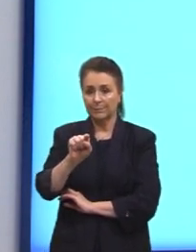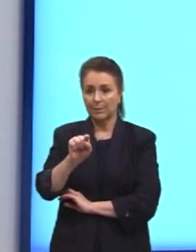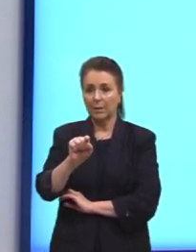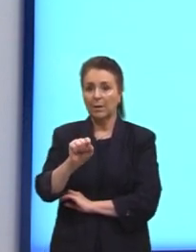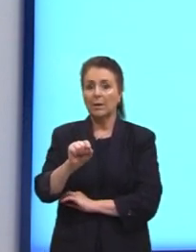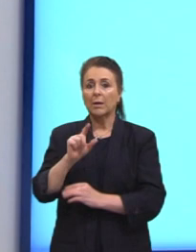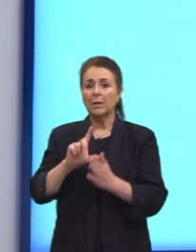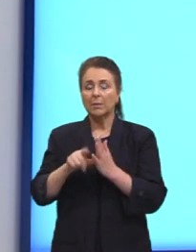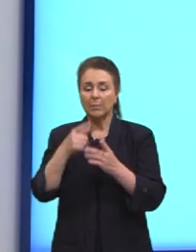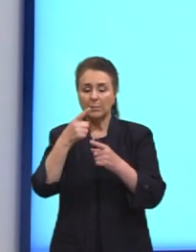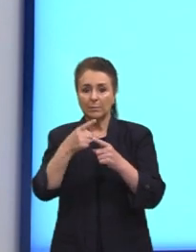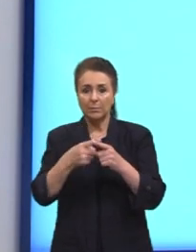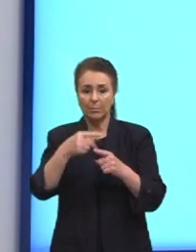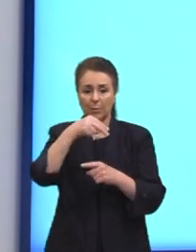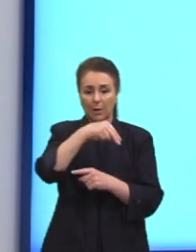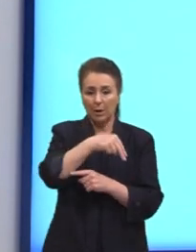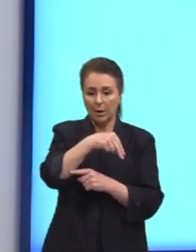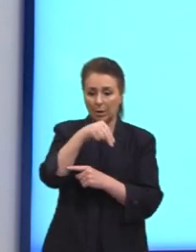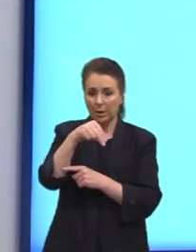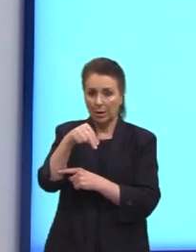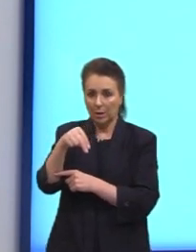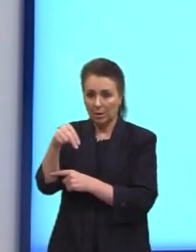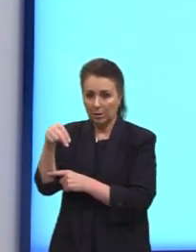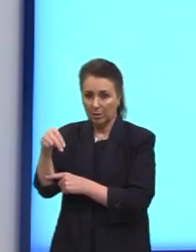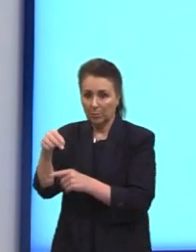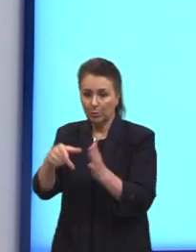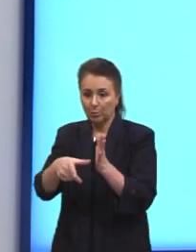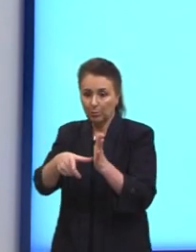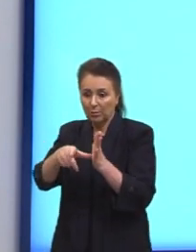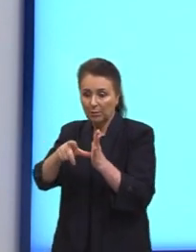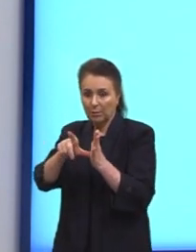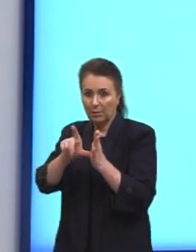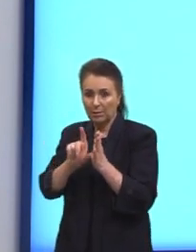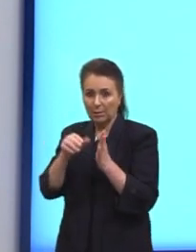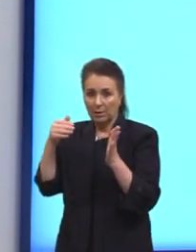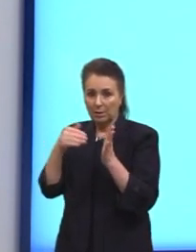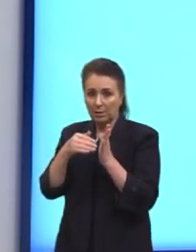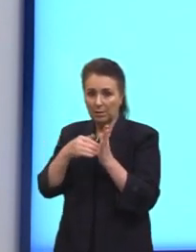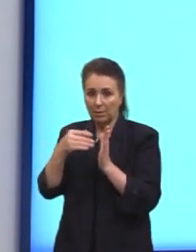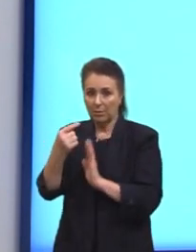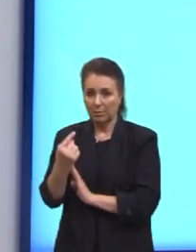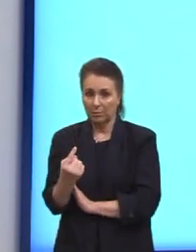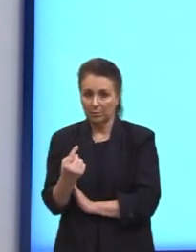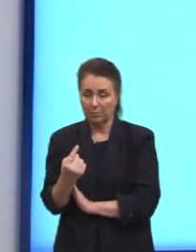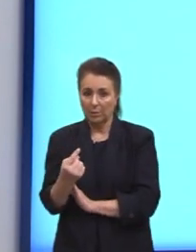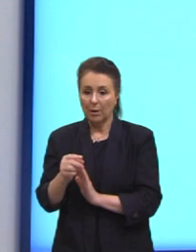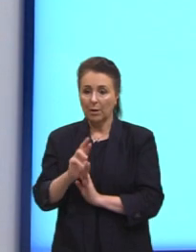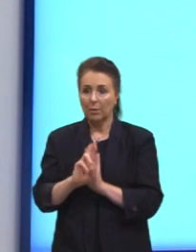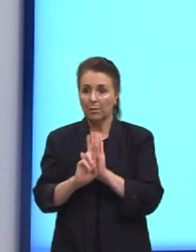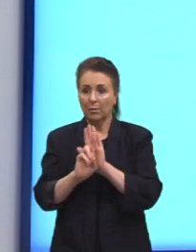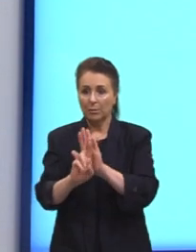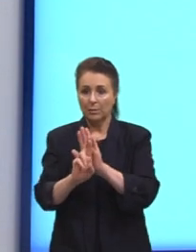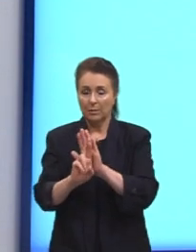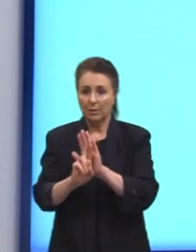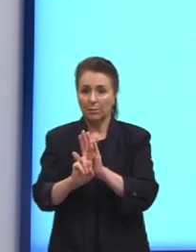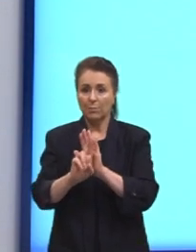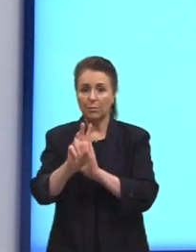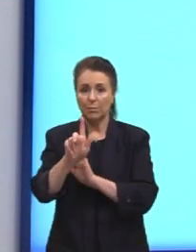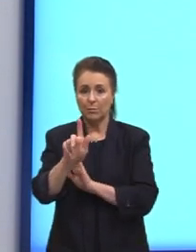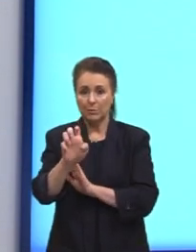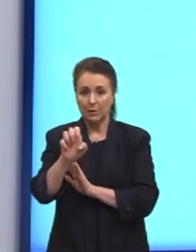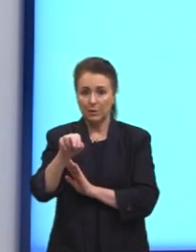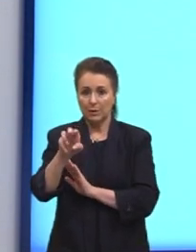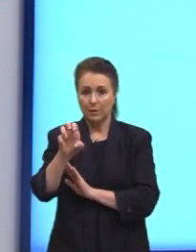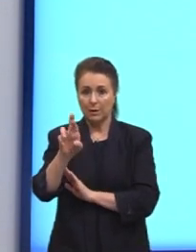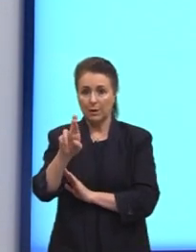multiplicamos N por todos os seus antecessores até chegar no 1. Essa é uma representação genérica. O